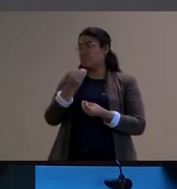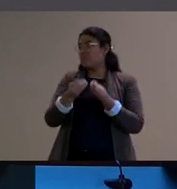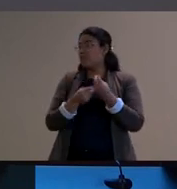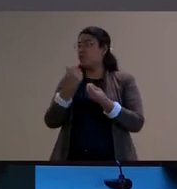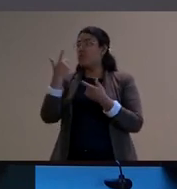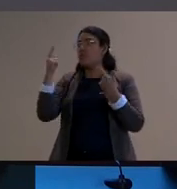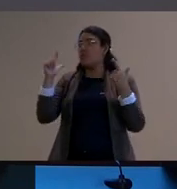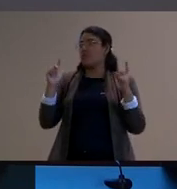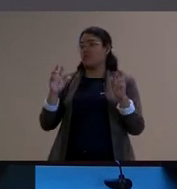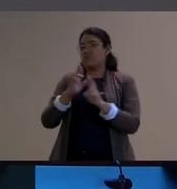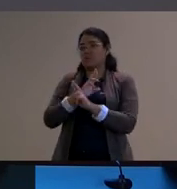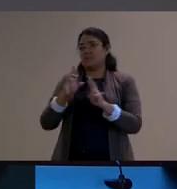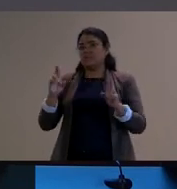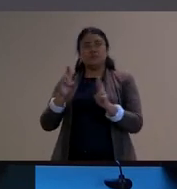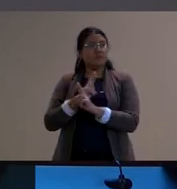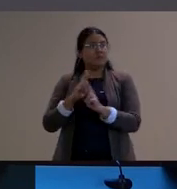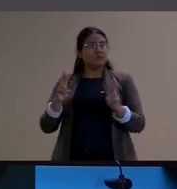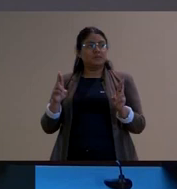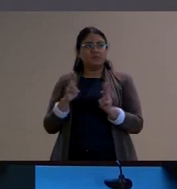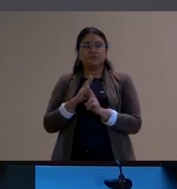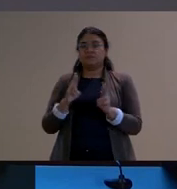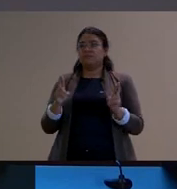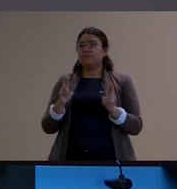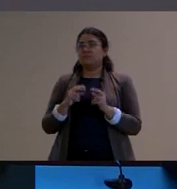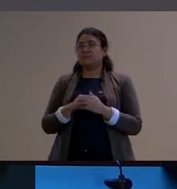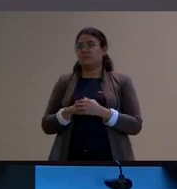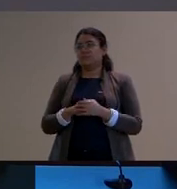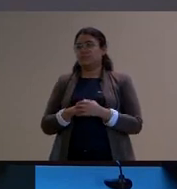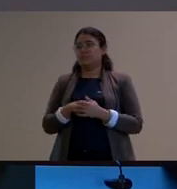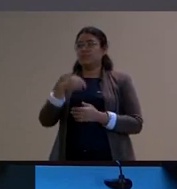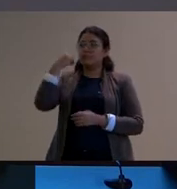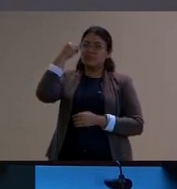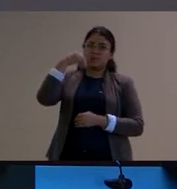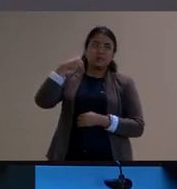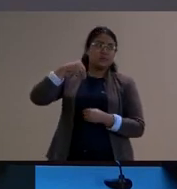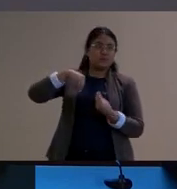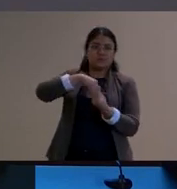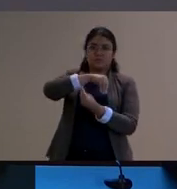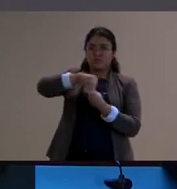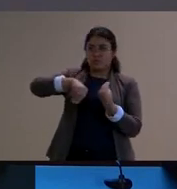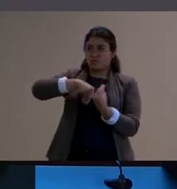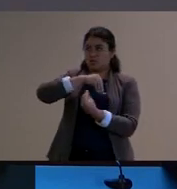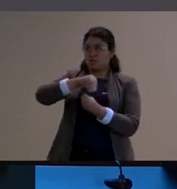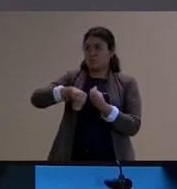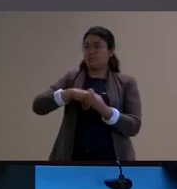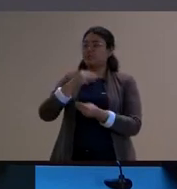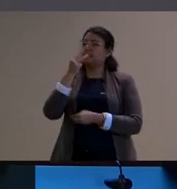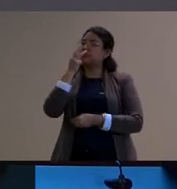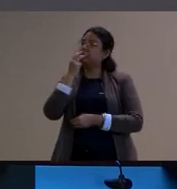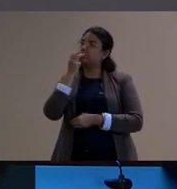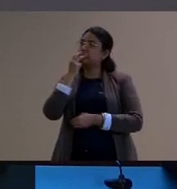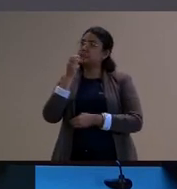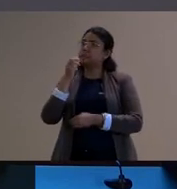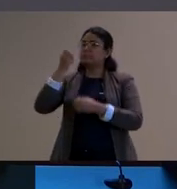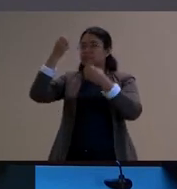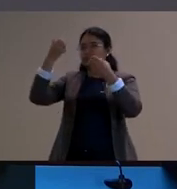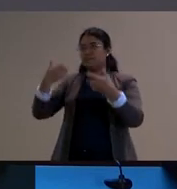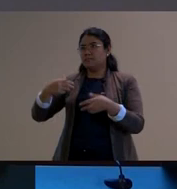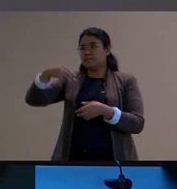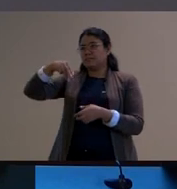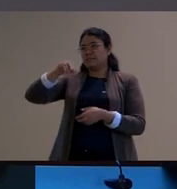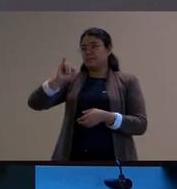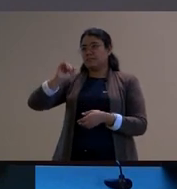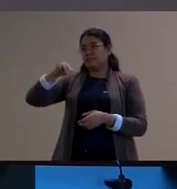assim de se relacionar que é um pouco essa experiência mais de mistura mesmo que o Benjamin vai chamar de mimética enfim e que